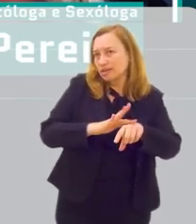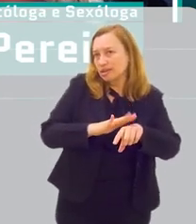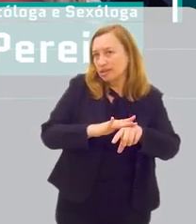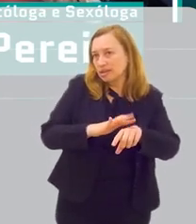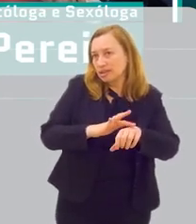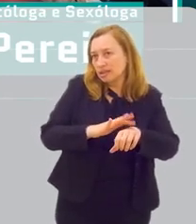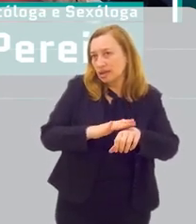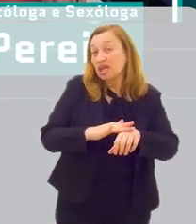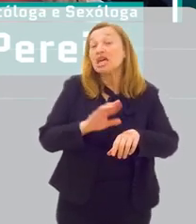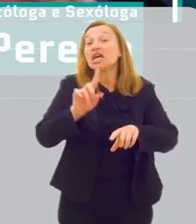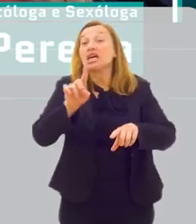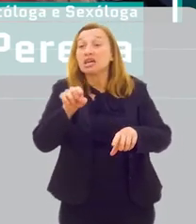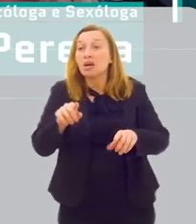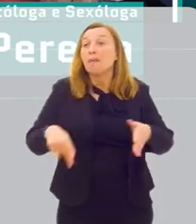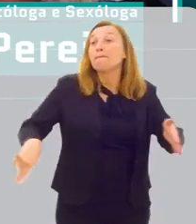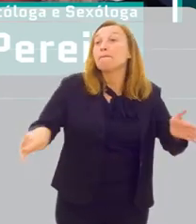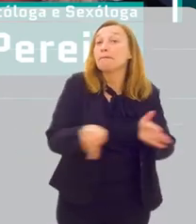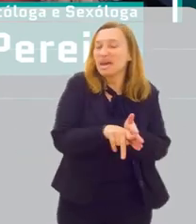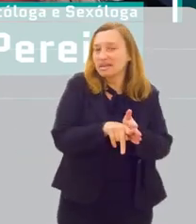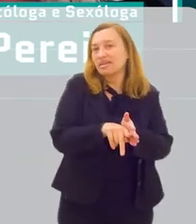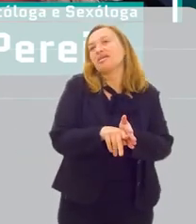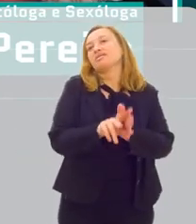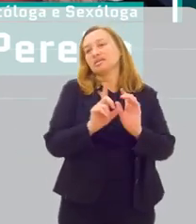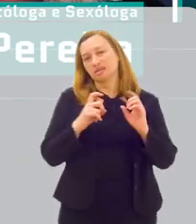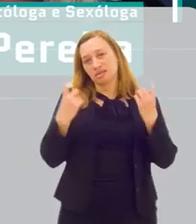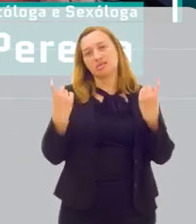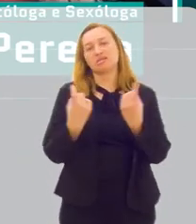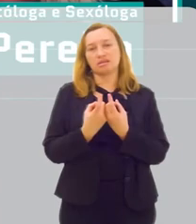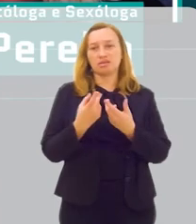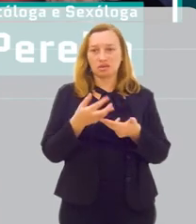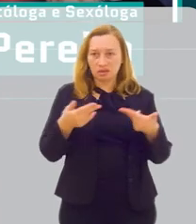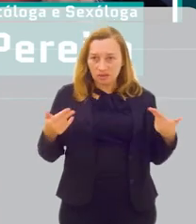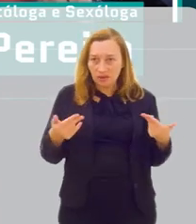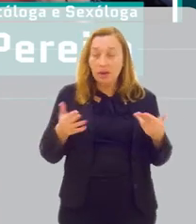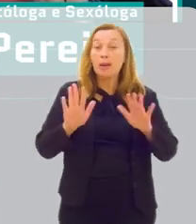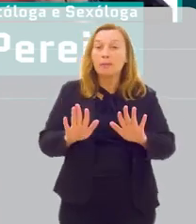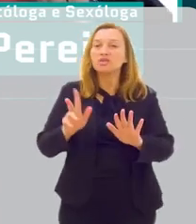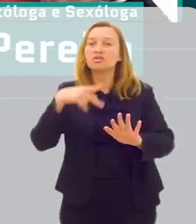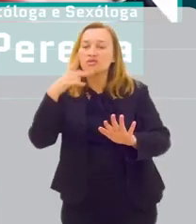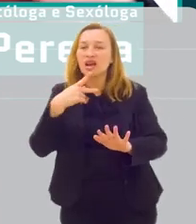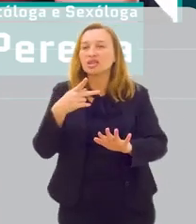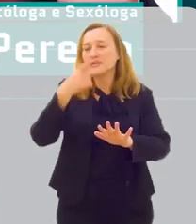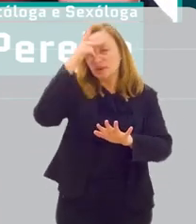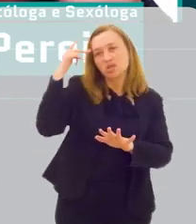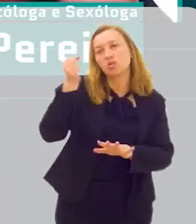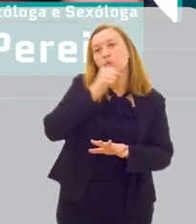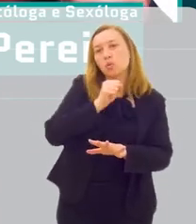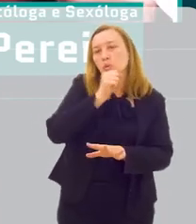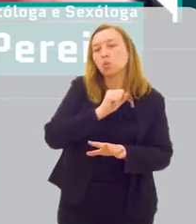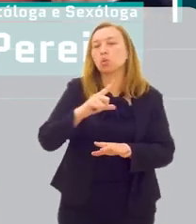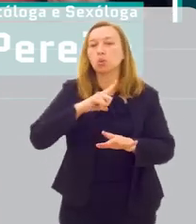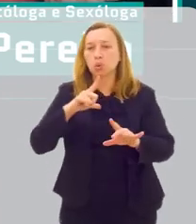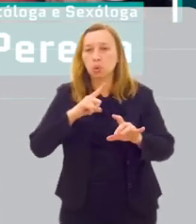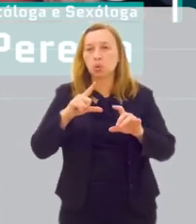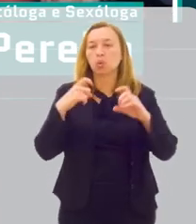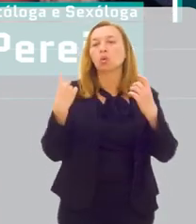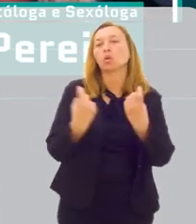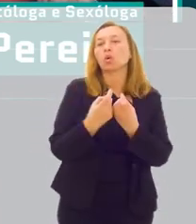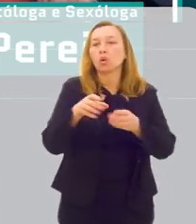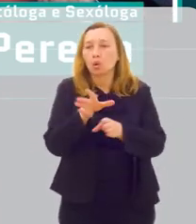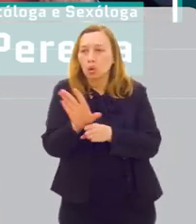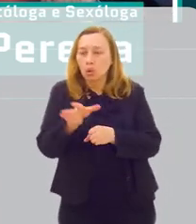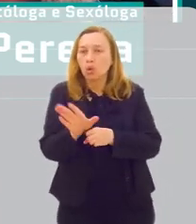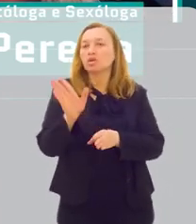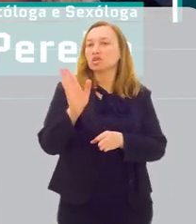uma doença. Isso faz parte da orientação sexual. Tá, mas quando a gente está falando de pessoas maduras, se ela tem essa